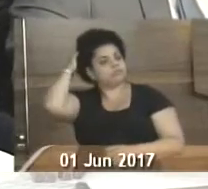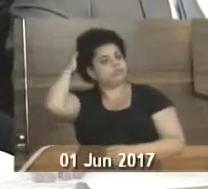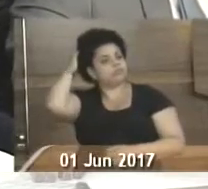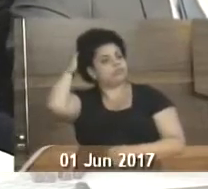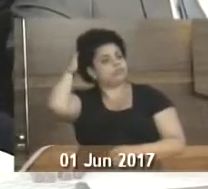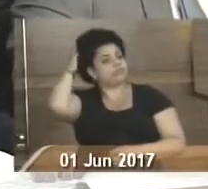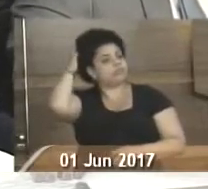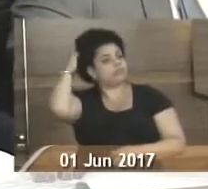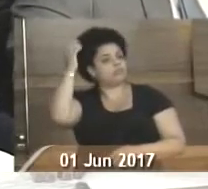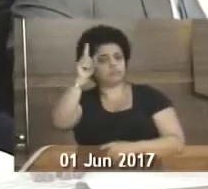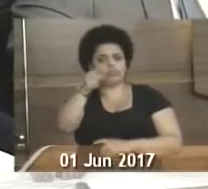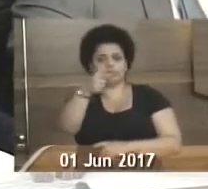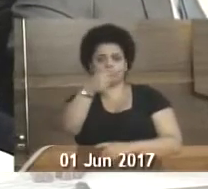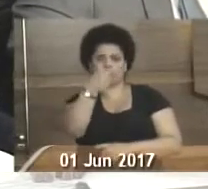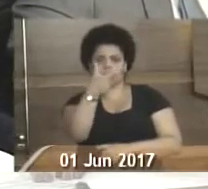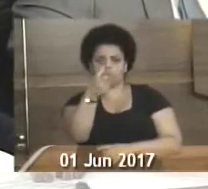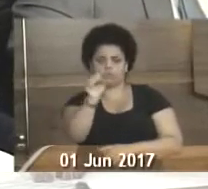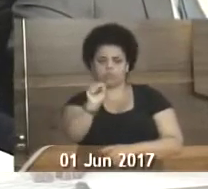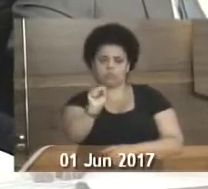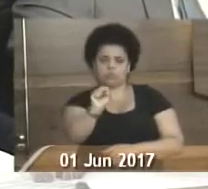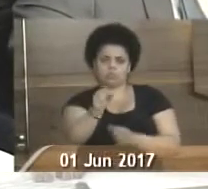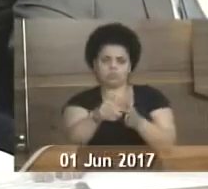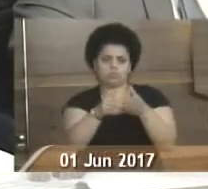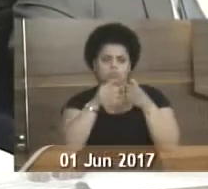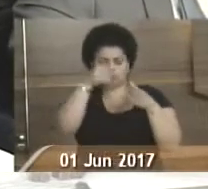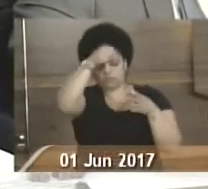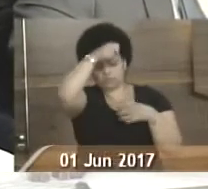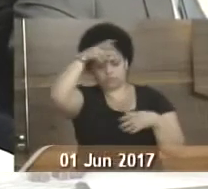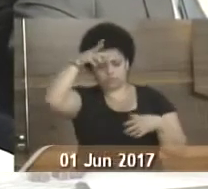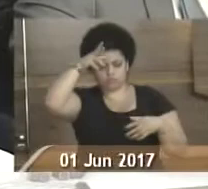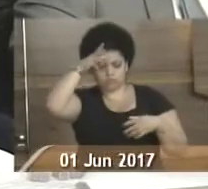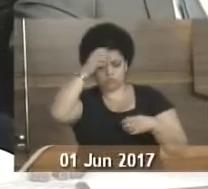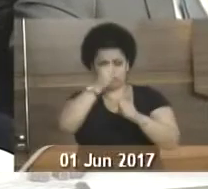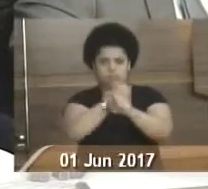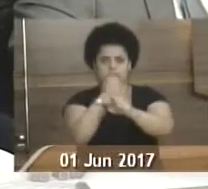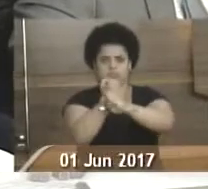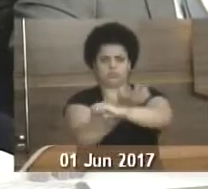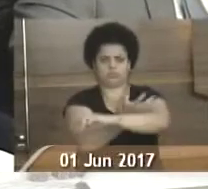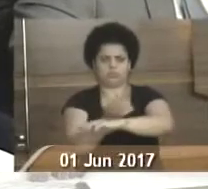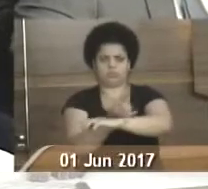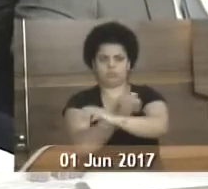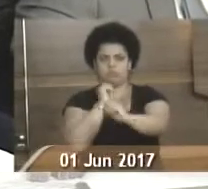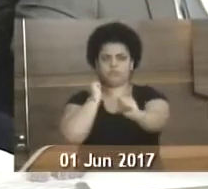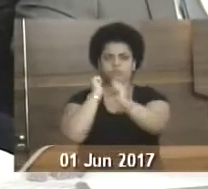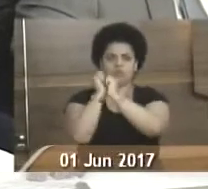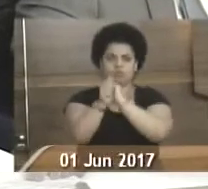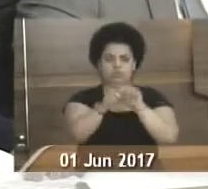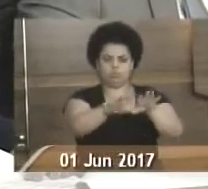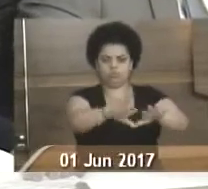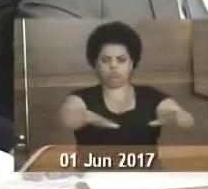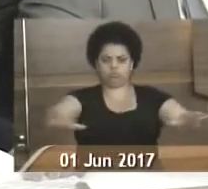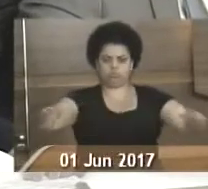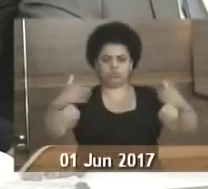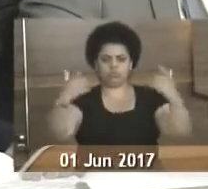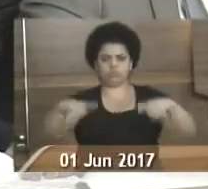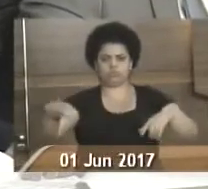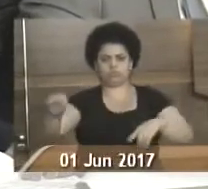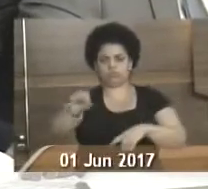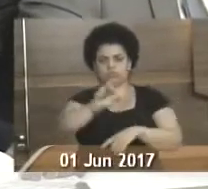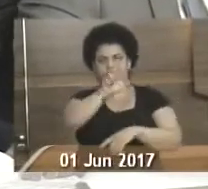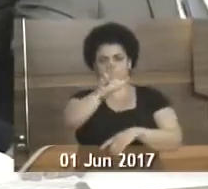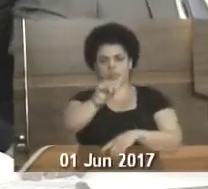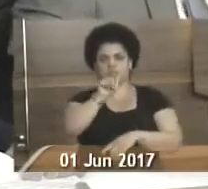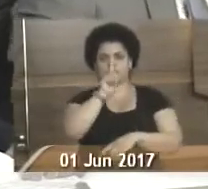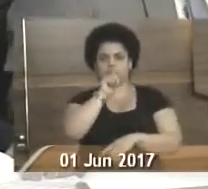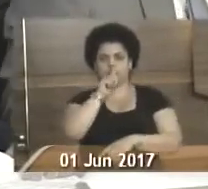Indicação nº 1.728. Indicando ao prefeito municipal a reforma do campo de futebol na Rua Jequitibá, no bairro Serra d'Água.